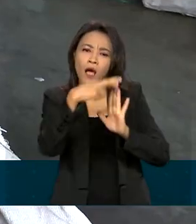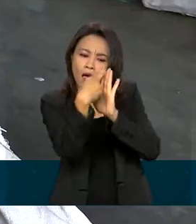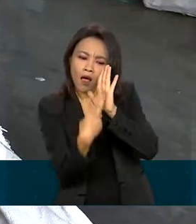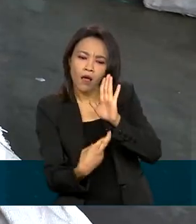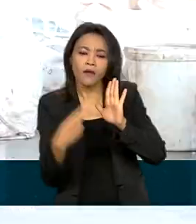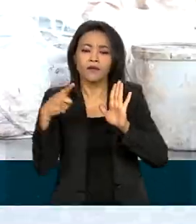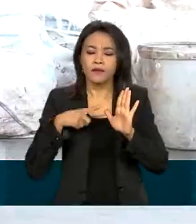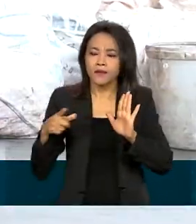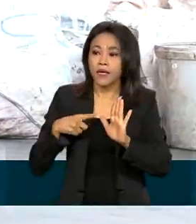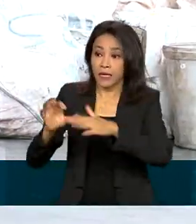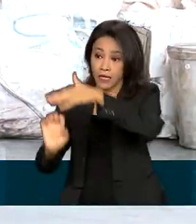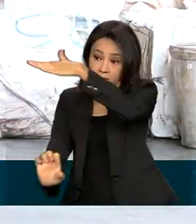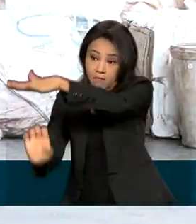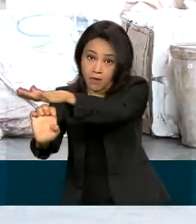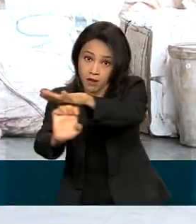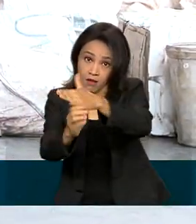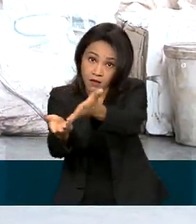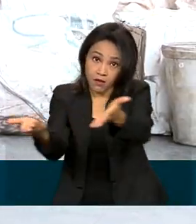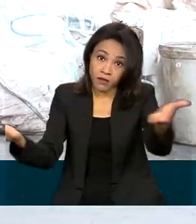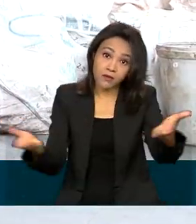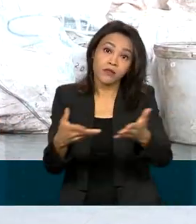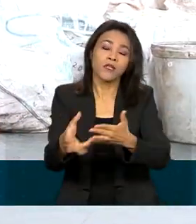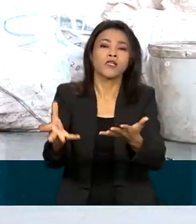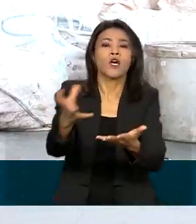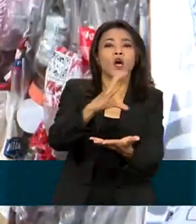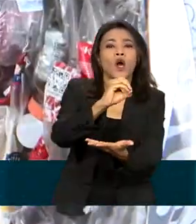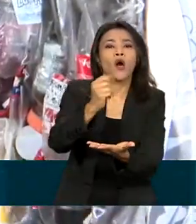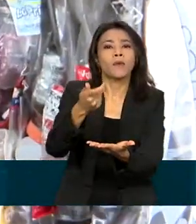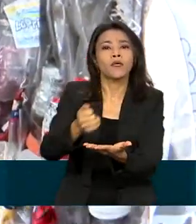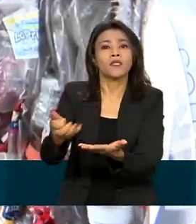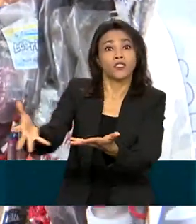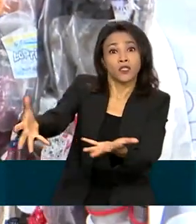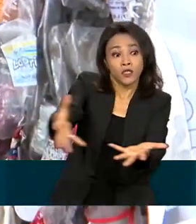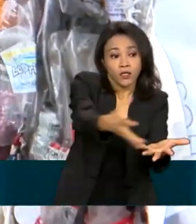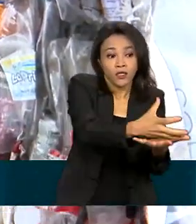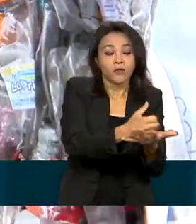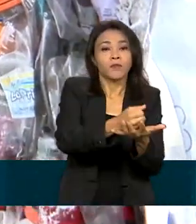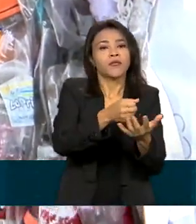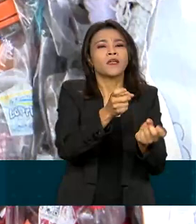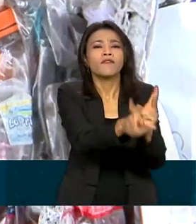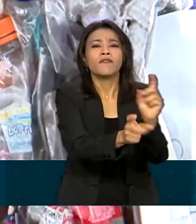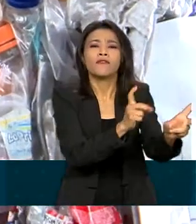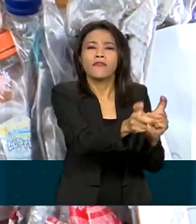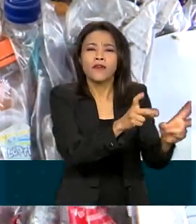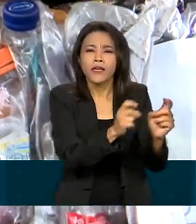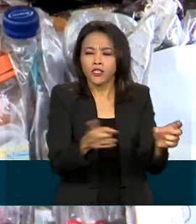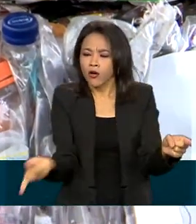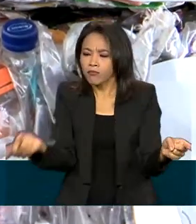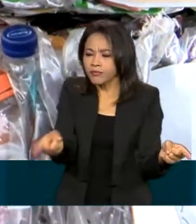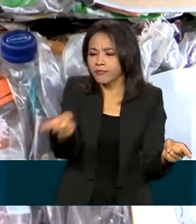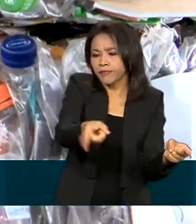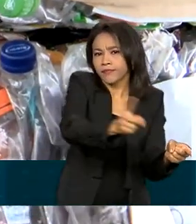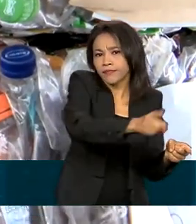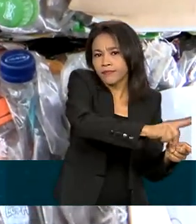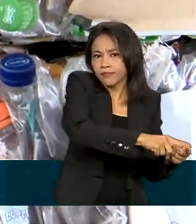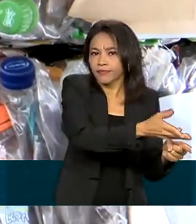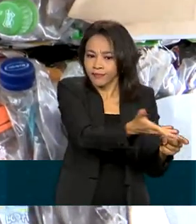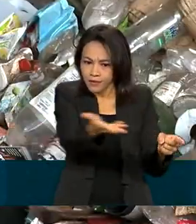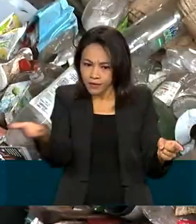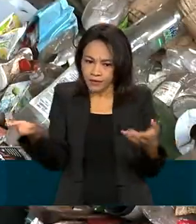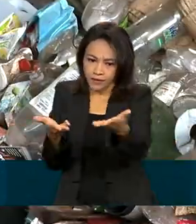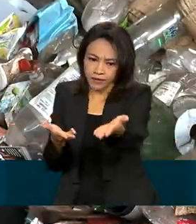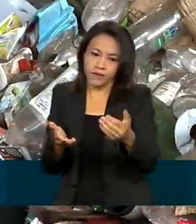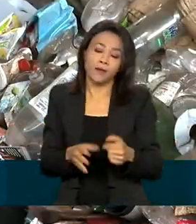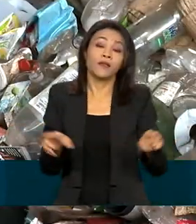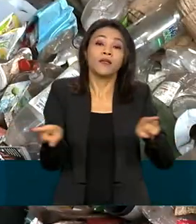fabricantes, importadores, distribuidores e comerciantes de produtos que vêm em embalagens de plástico.